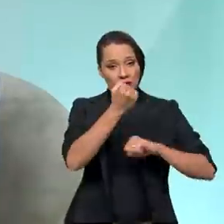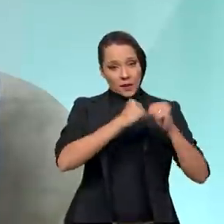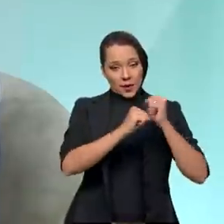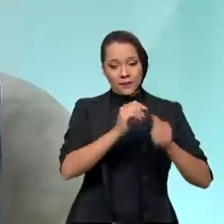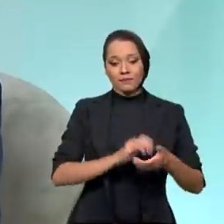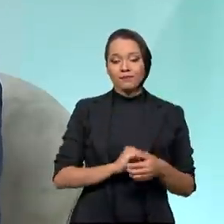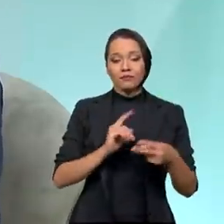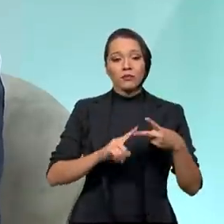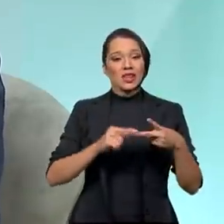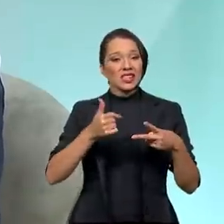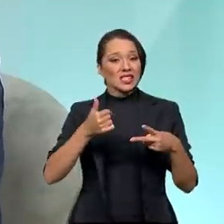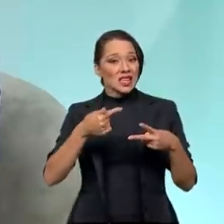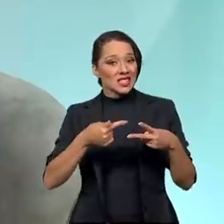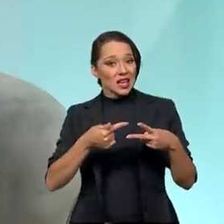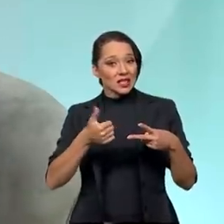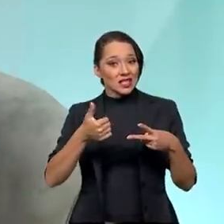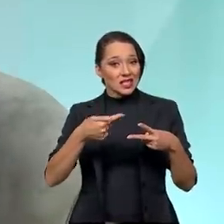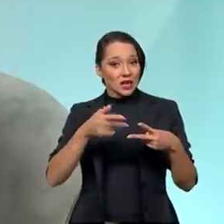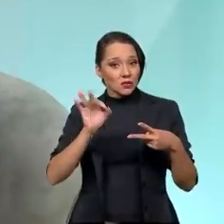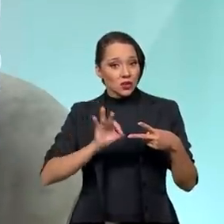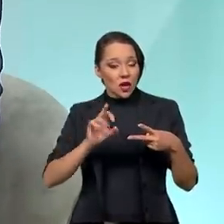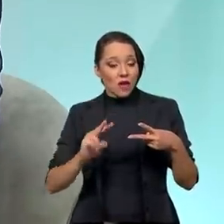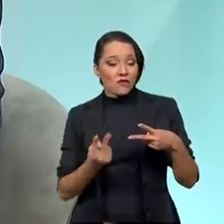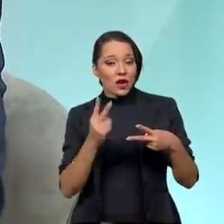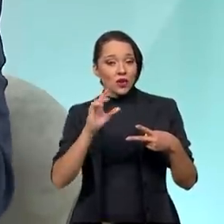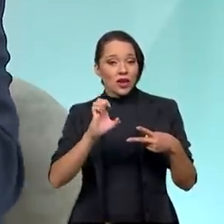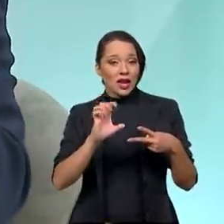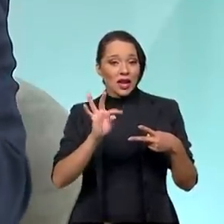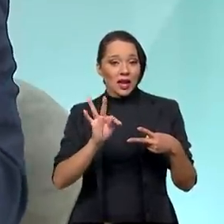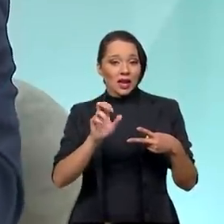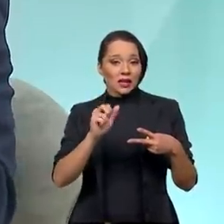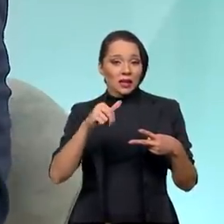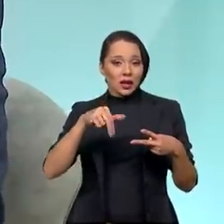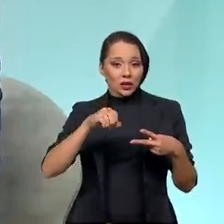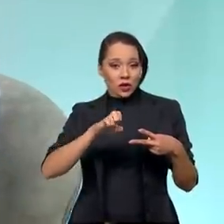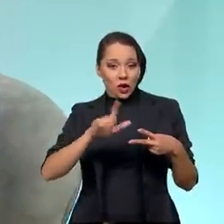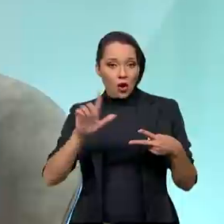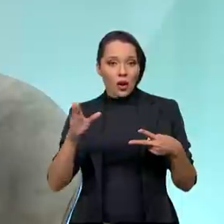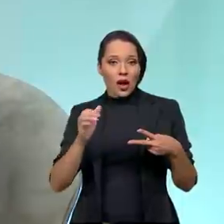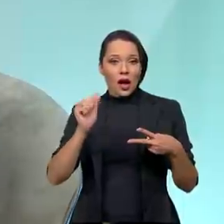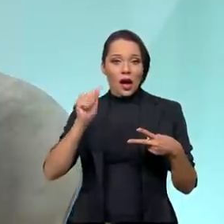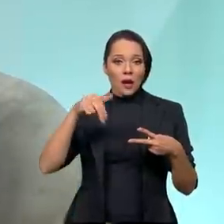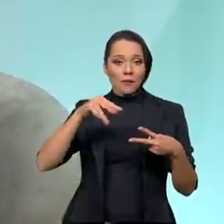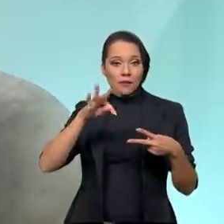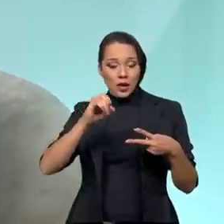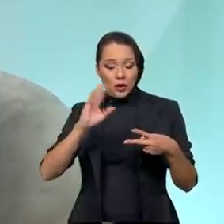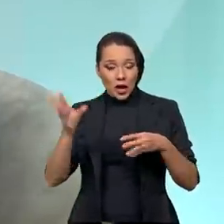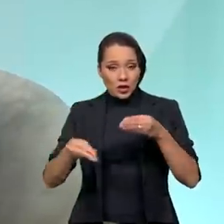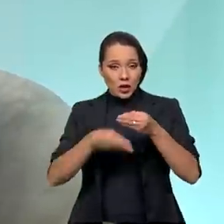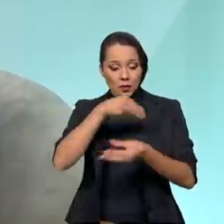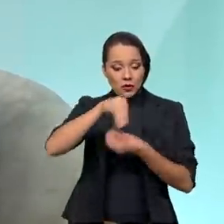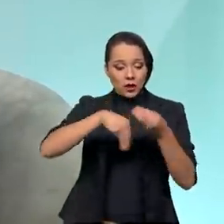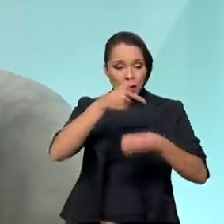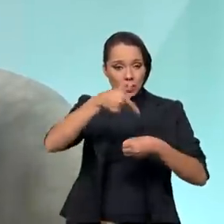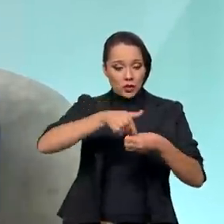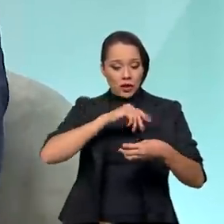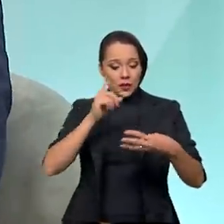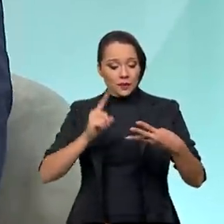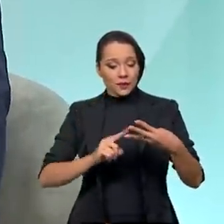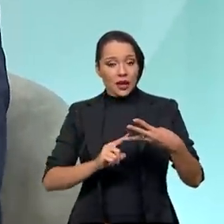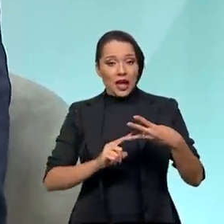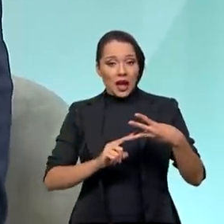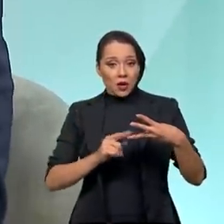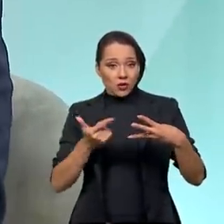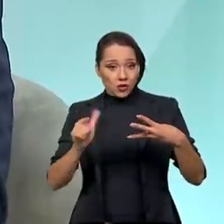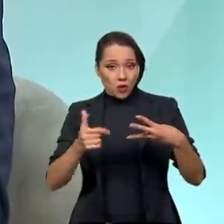17% é o preço do etanol anidro que é adicionado à gasolina, 10% a margem de distribuição e